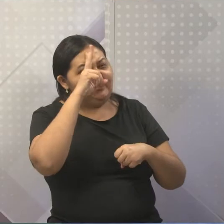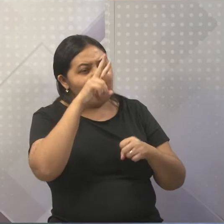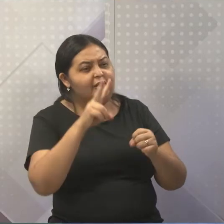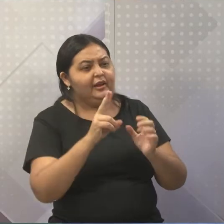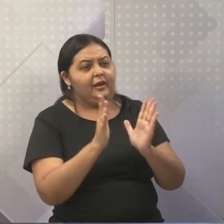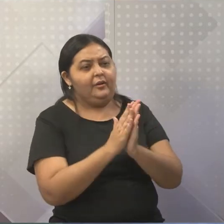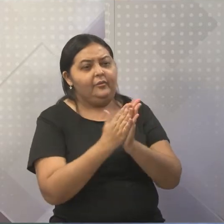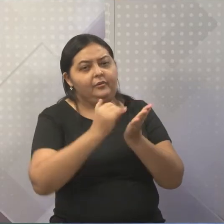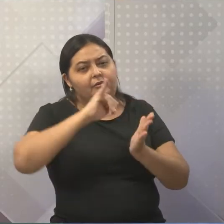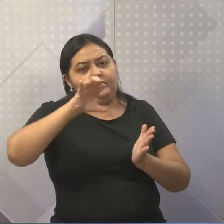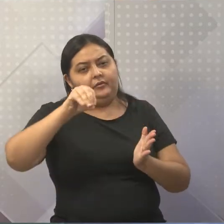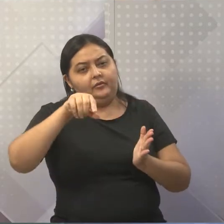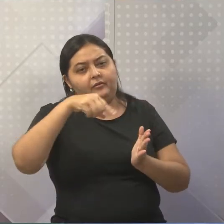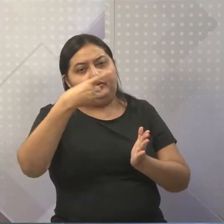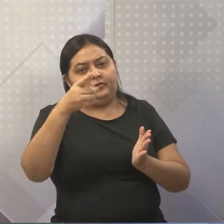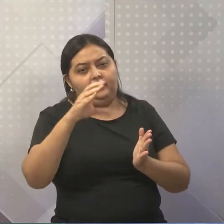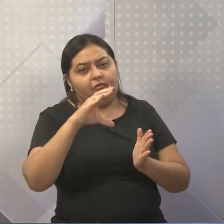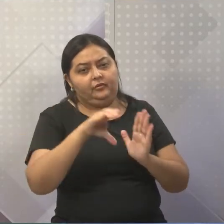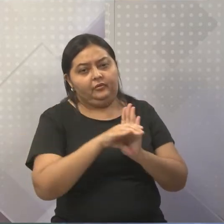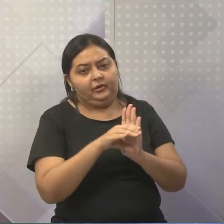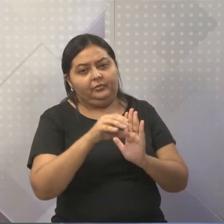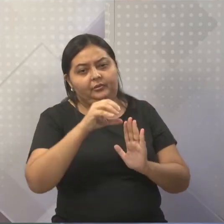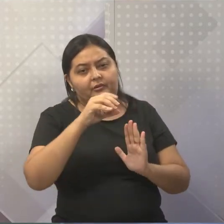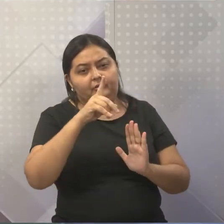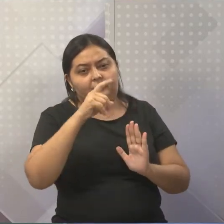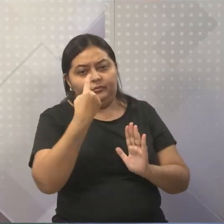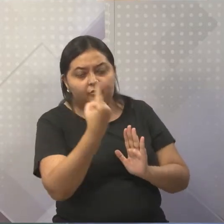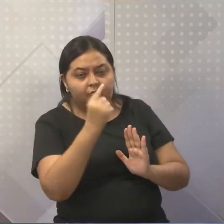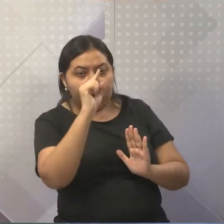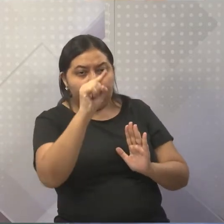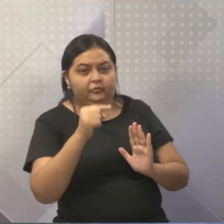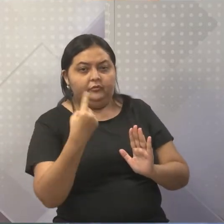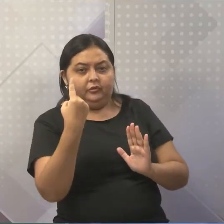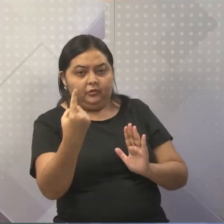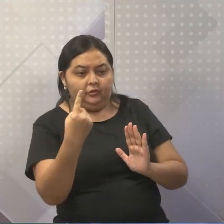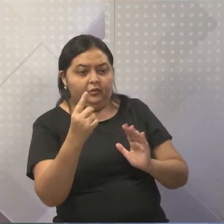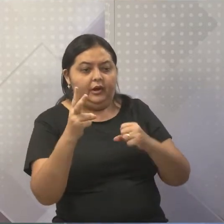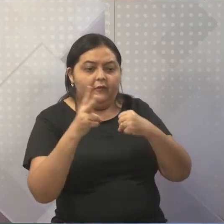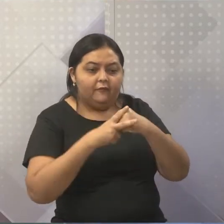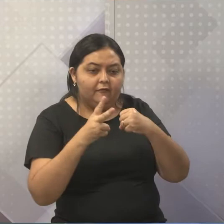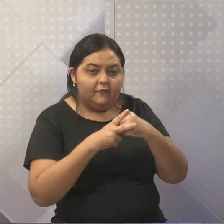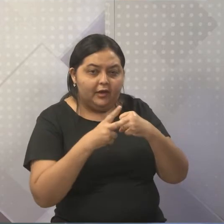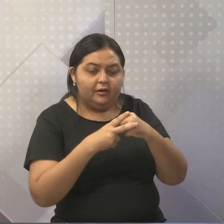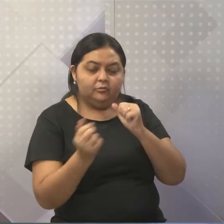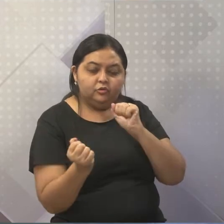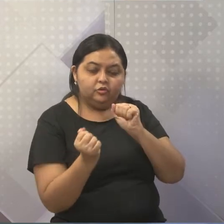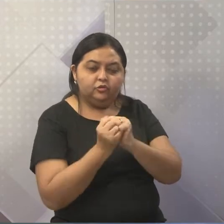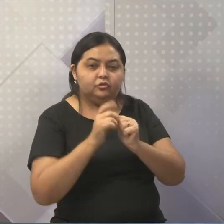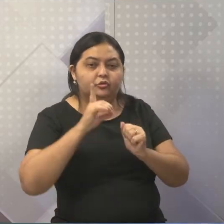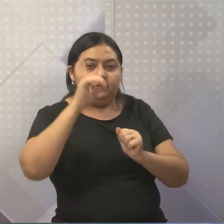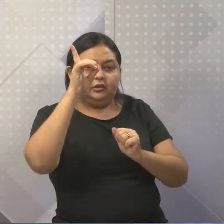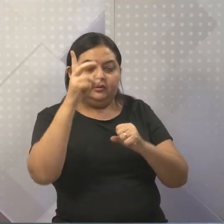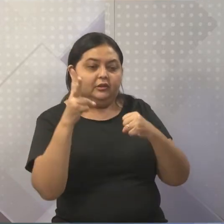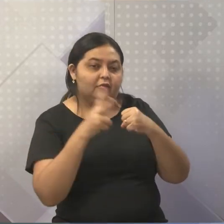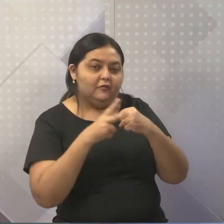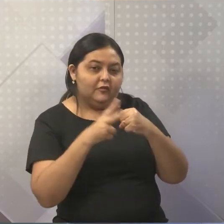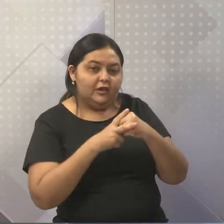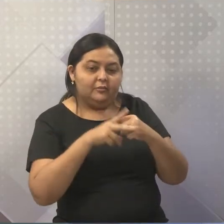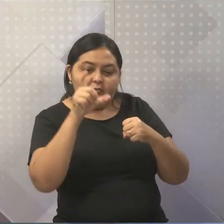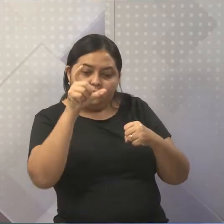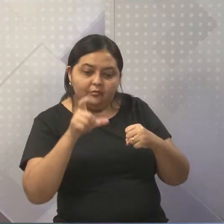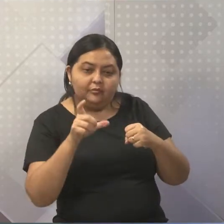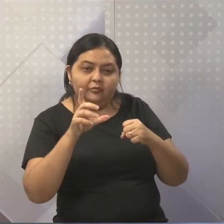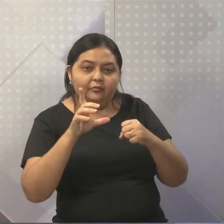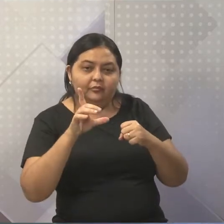João, capítulo 1, versículo 1. No princípio era o verbo, e o verbo estava com Deus, e o verbo era Deus. Por que verbo? Porque o verbo é